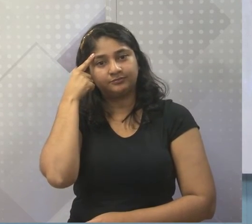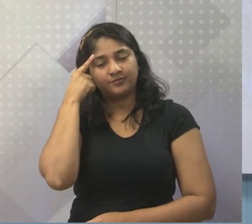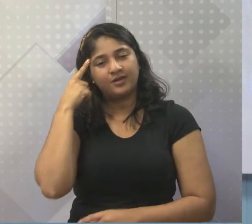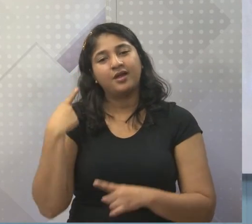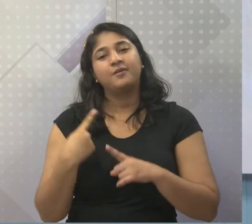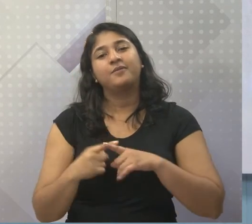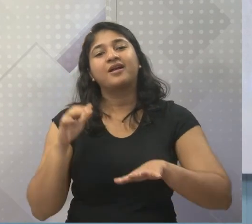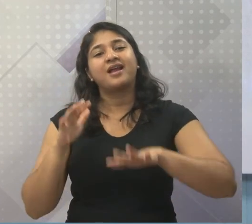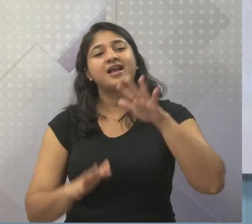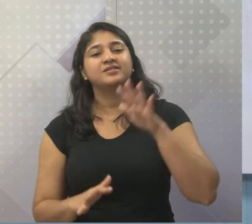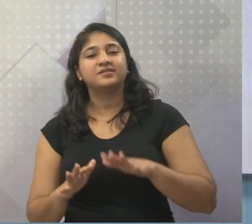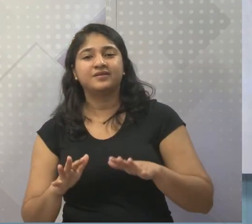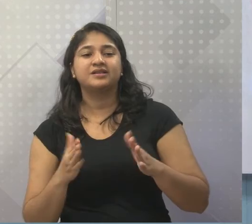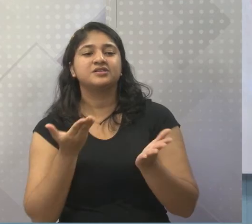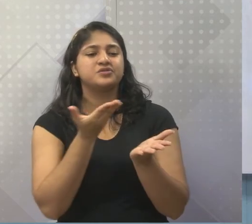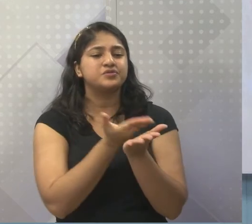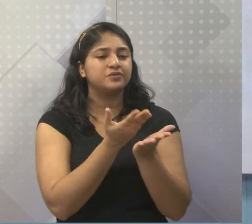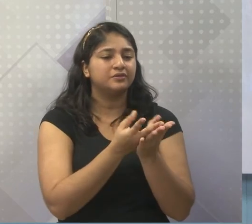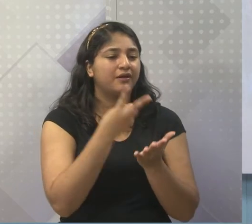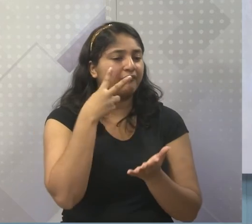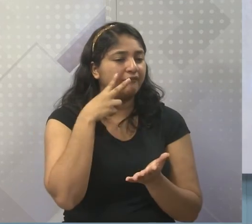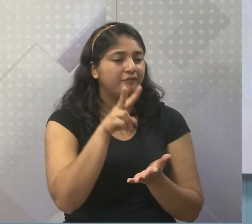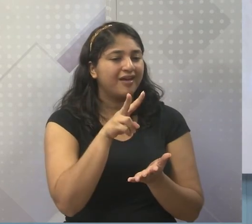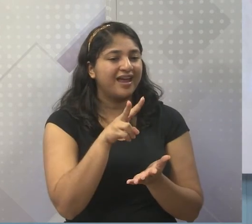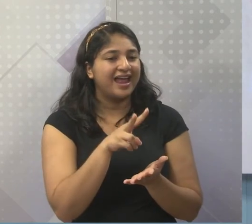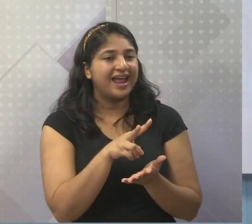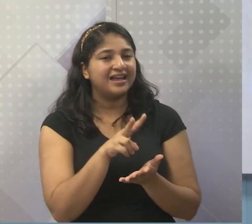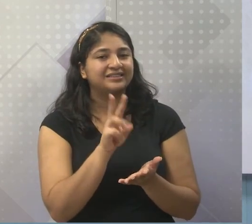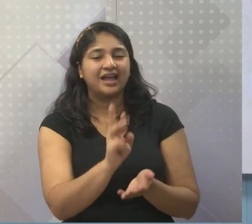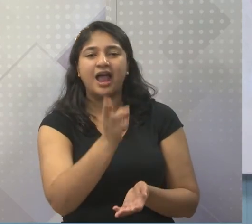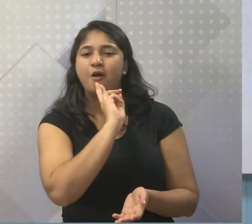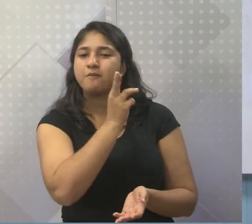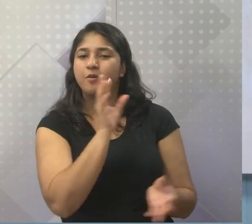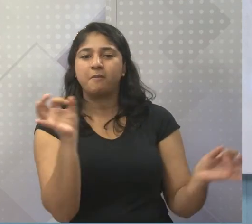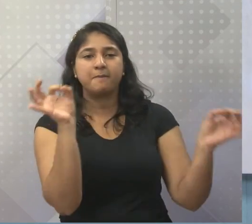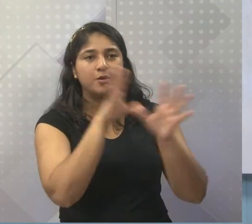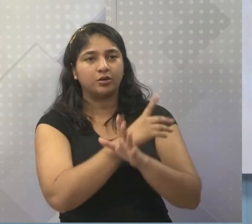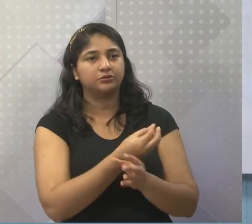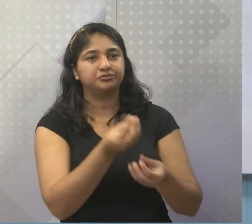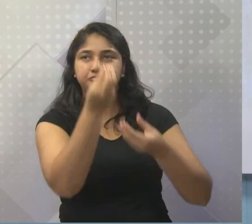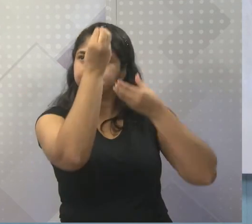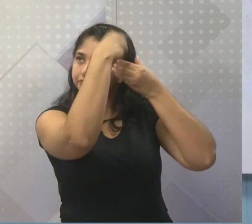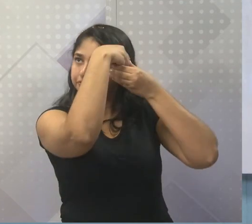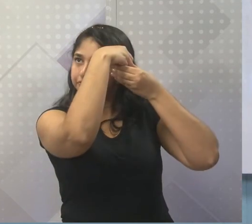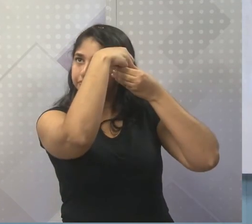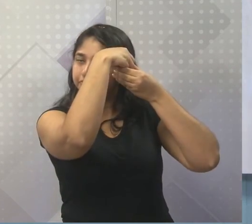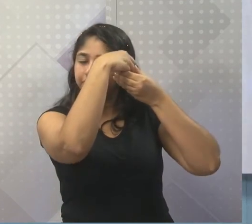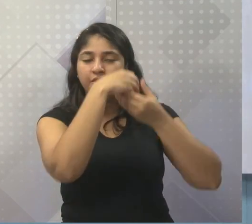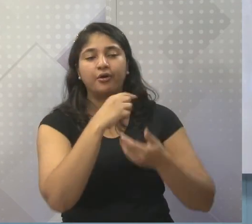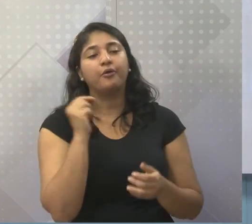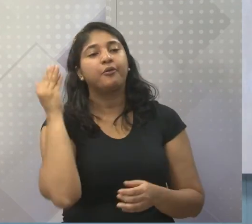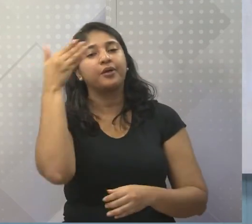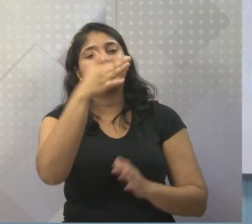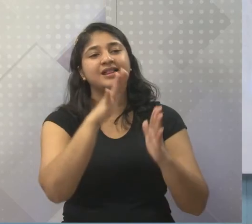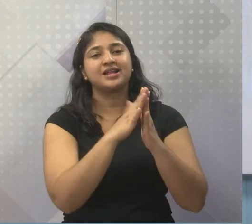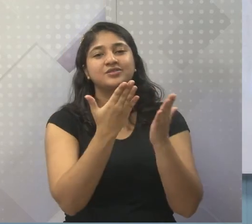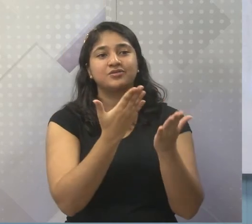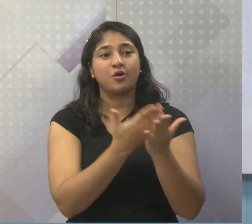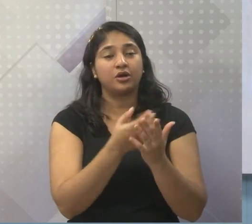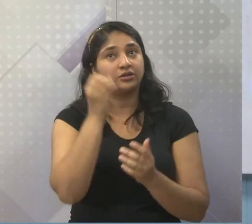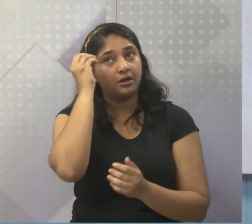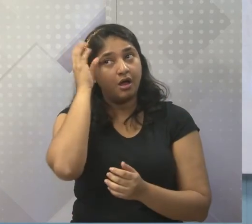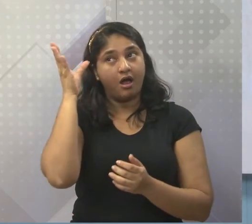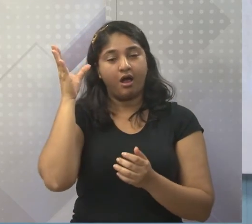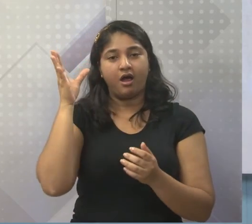Muitas vezes a gente quer assistir uma aula de qualquer professor e já sair com todas as respostas. A gente quer ir pra escola e já voltar sabido,